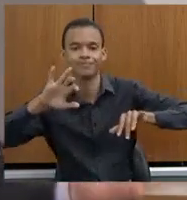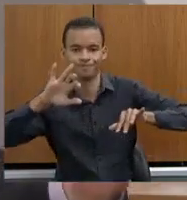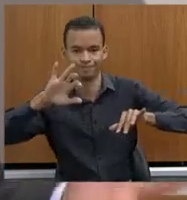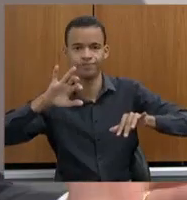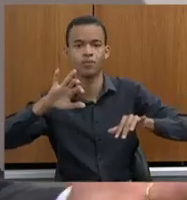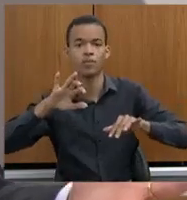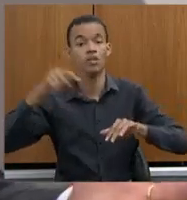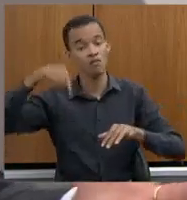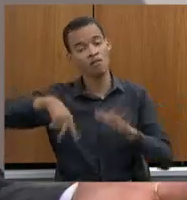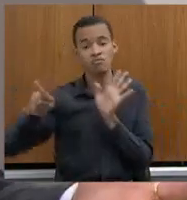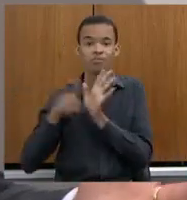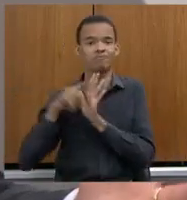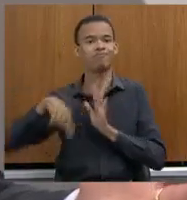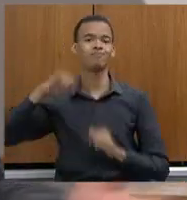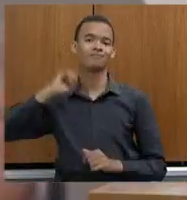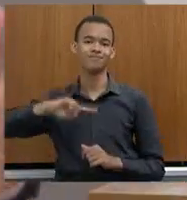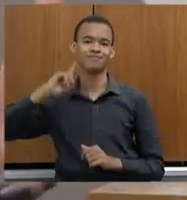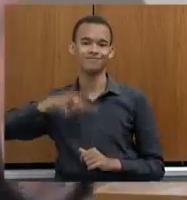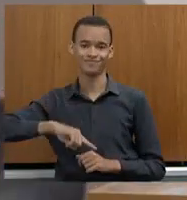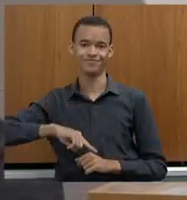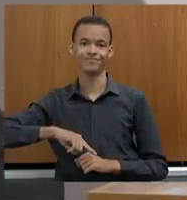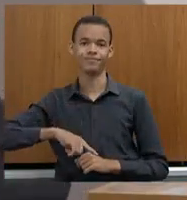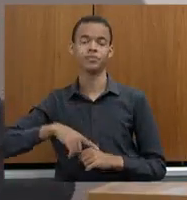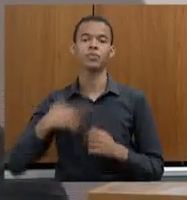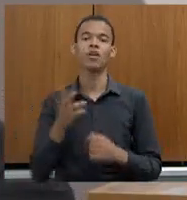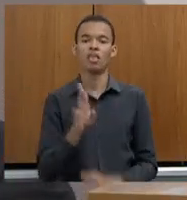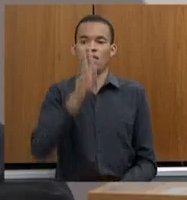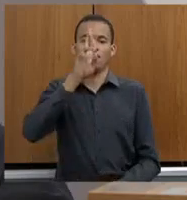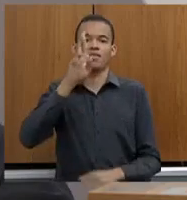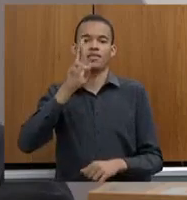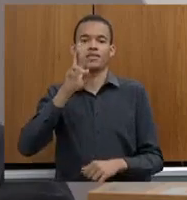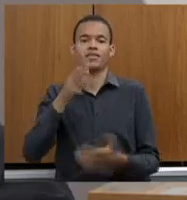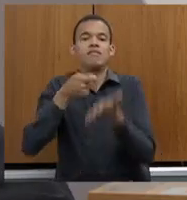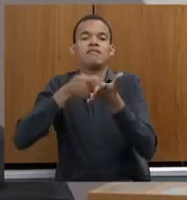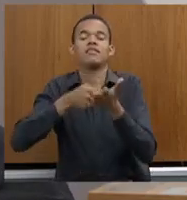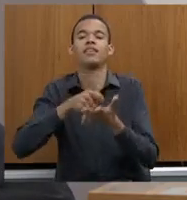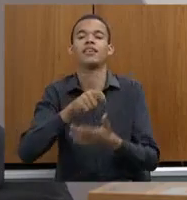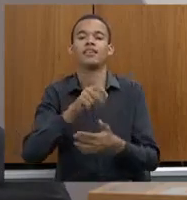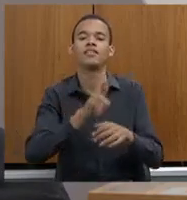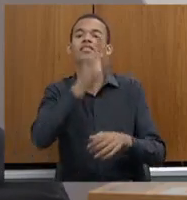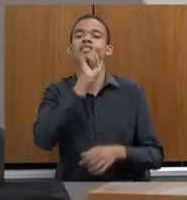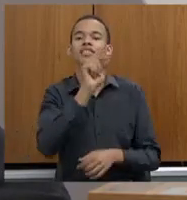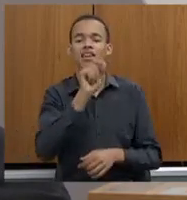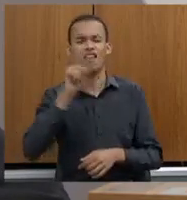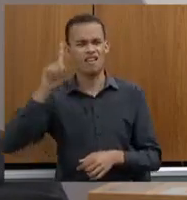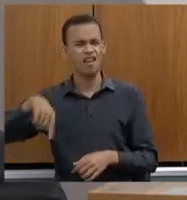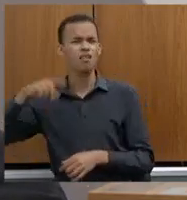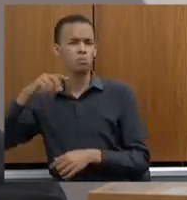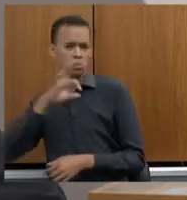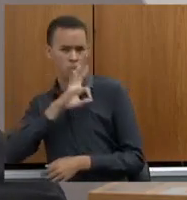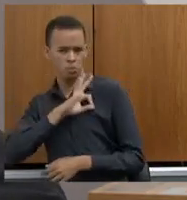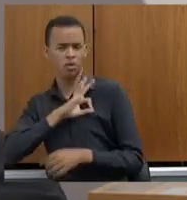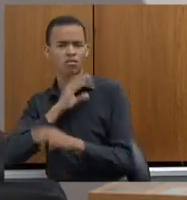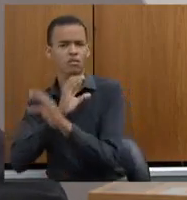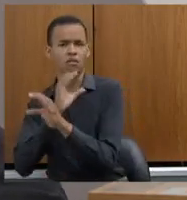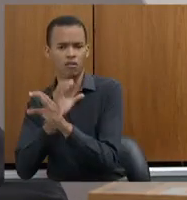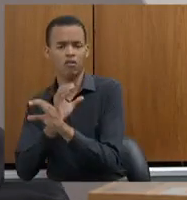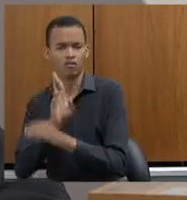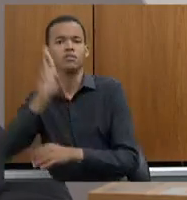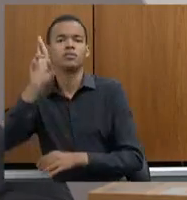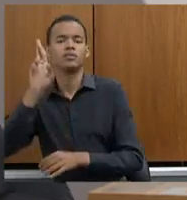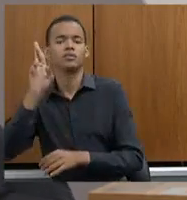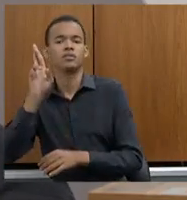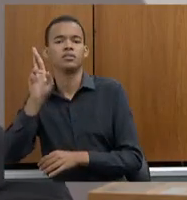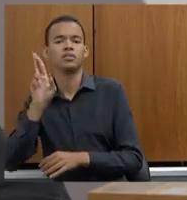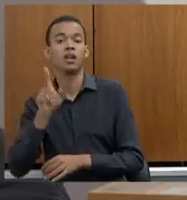envolvido nisso. Mas de quem que a obrigação da Rodovia Federal? Da Polícia Civil? Quanto é